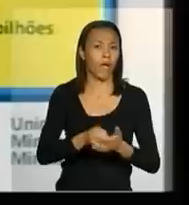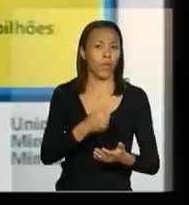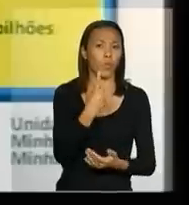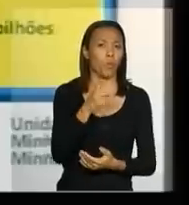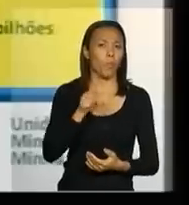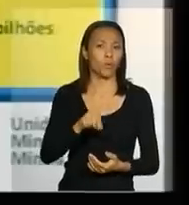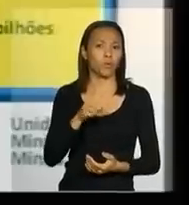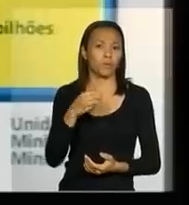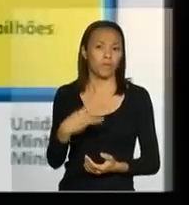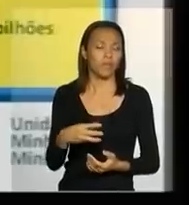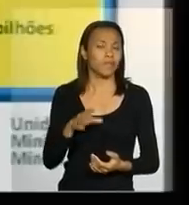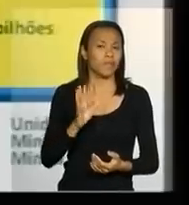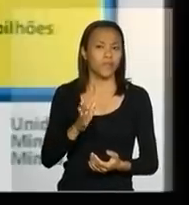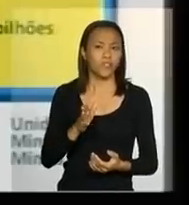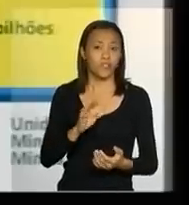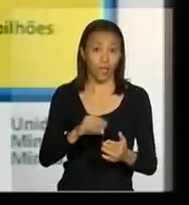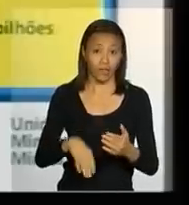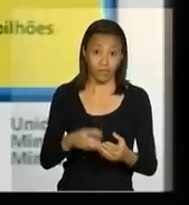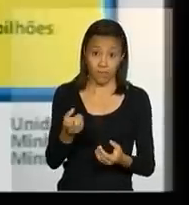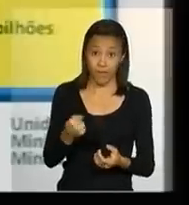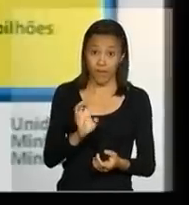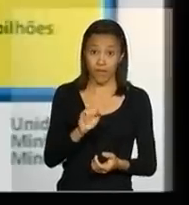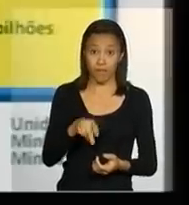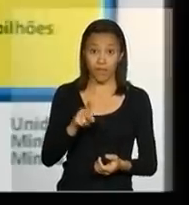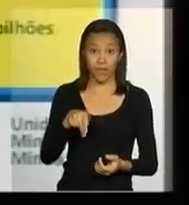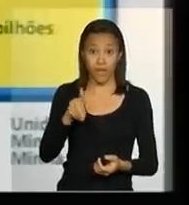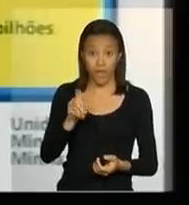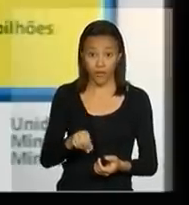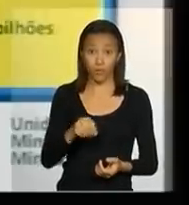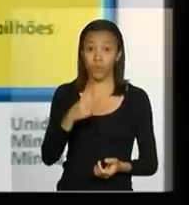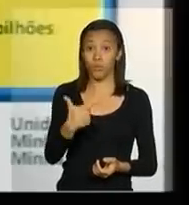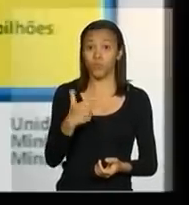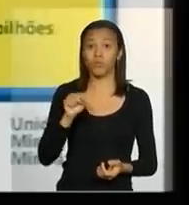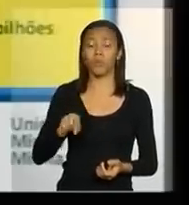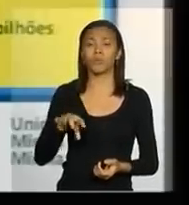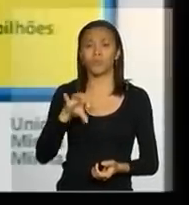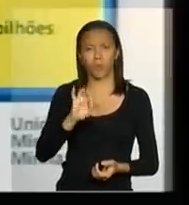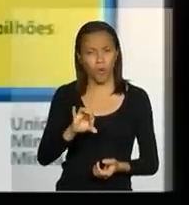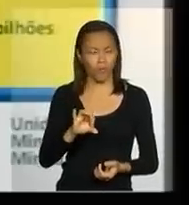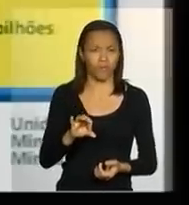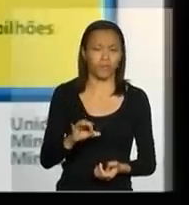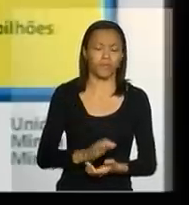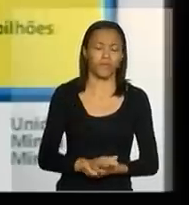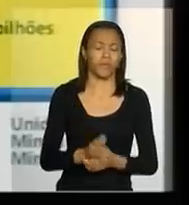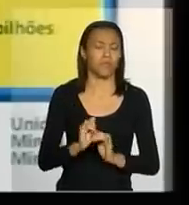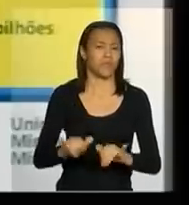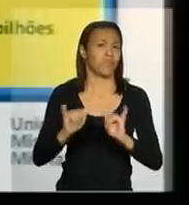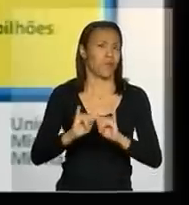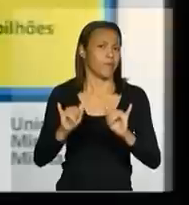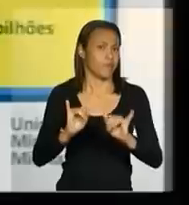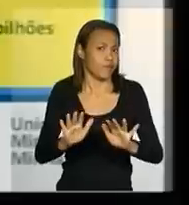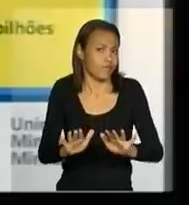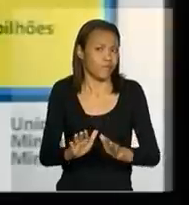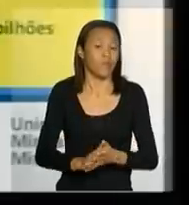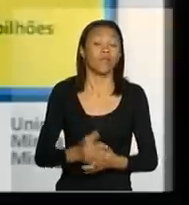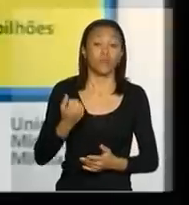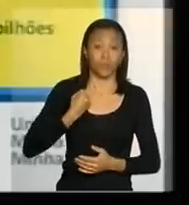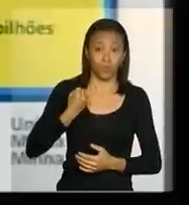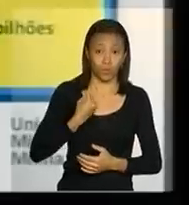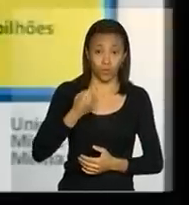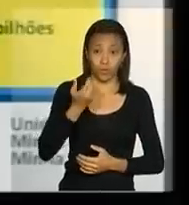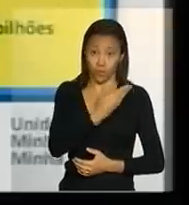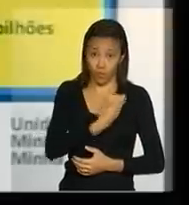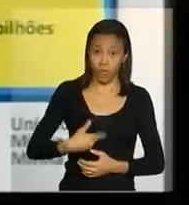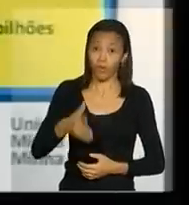1,3 e que teria sido empenhado apenas 2,9 ou alguma coisa assim. Então, os números que o governo federal